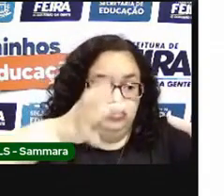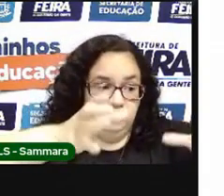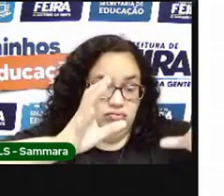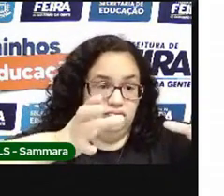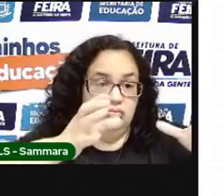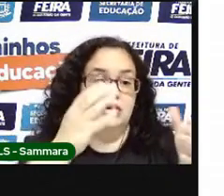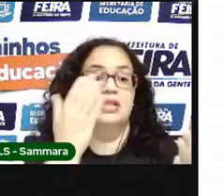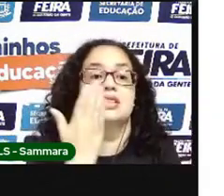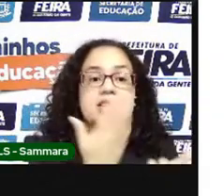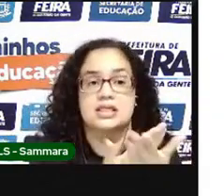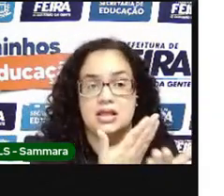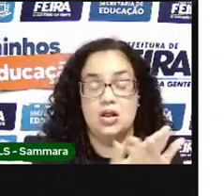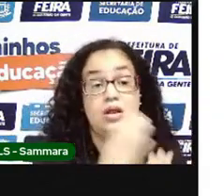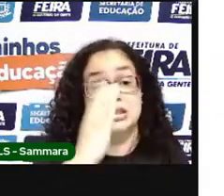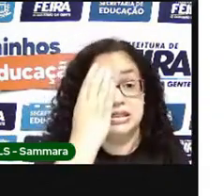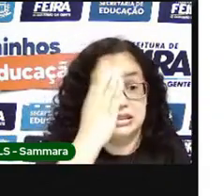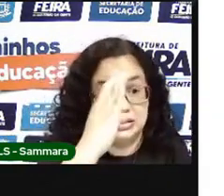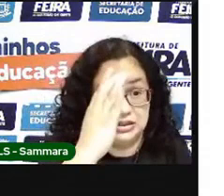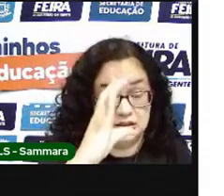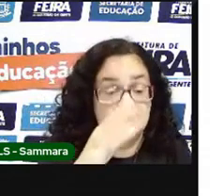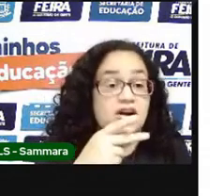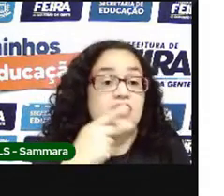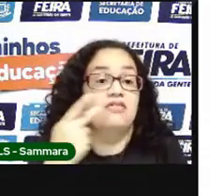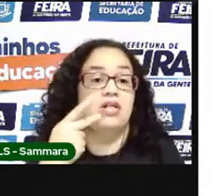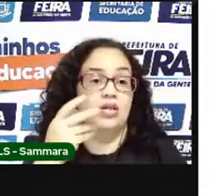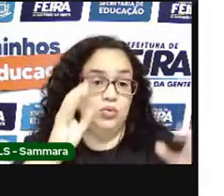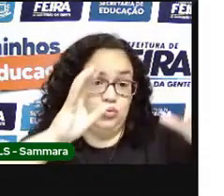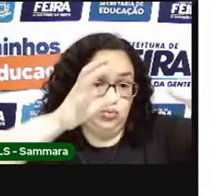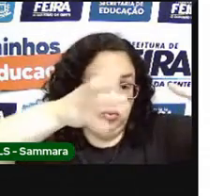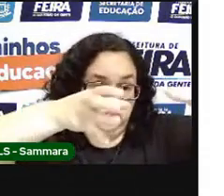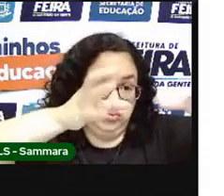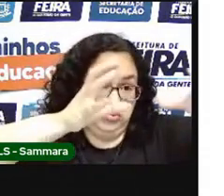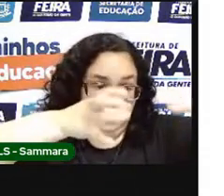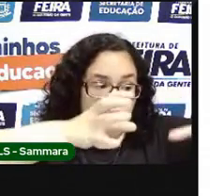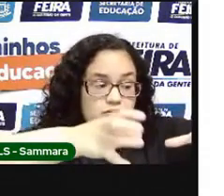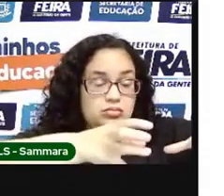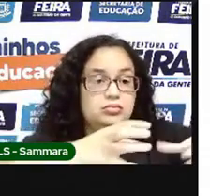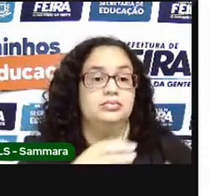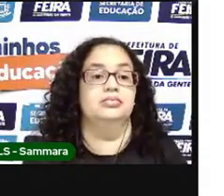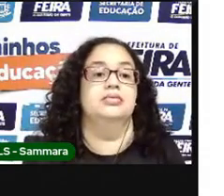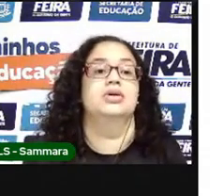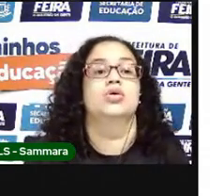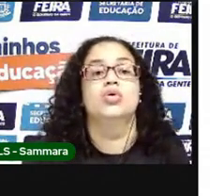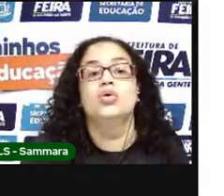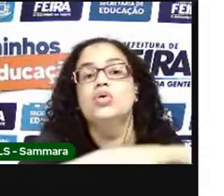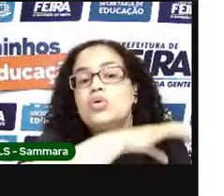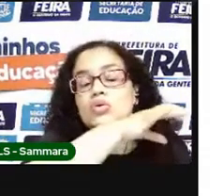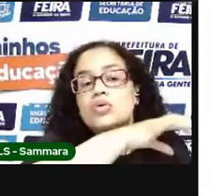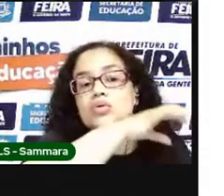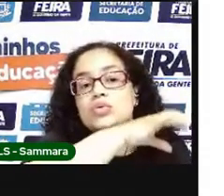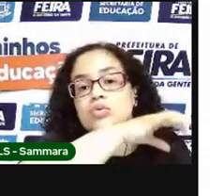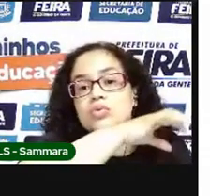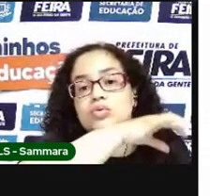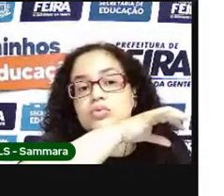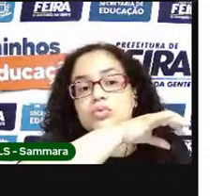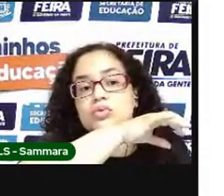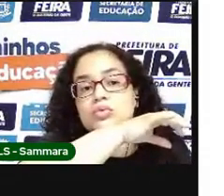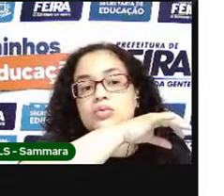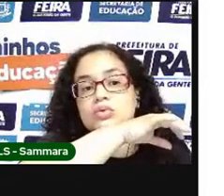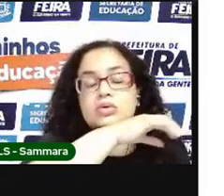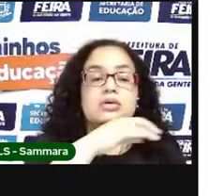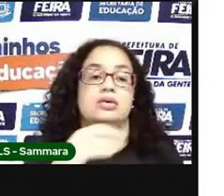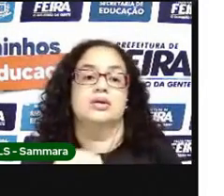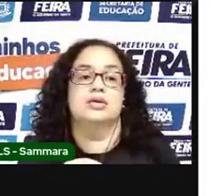na aula de ciências, nós falamos sobre o tatu bola, que é um dos animais que estão em